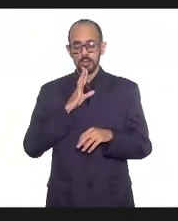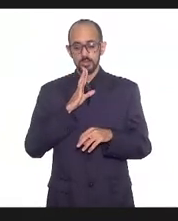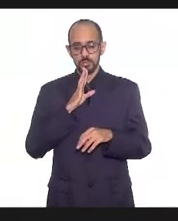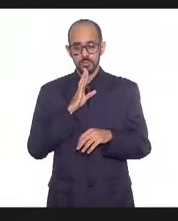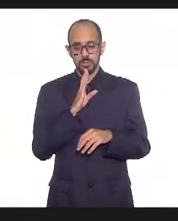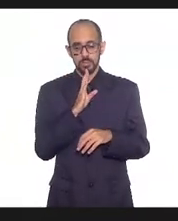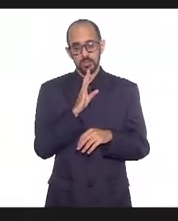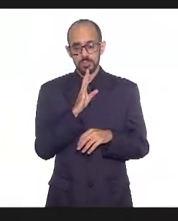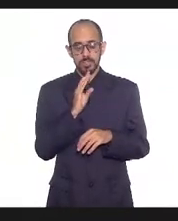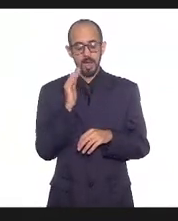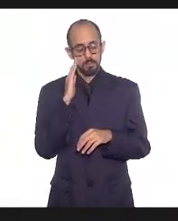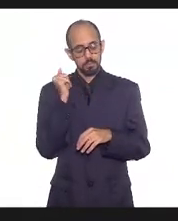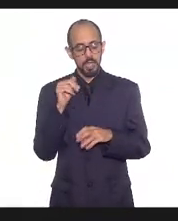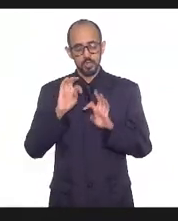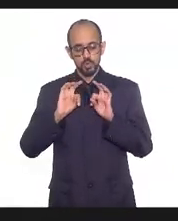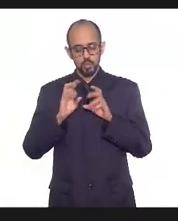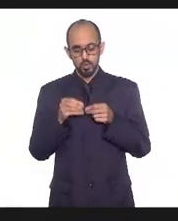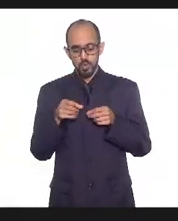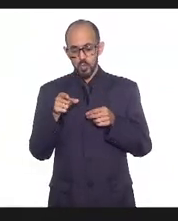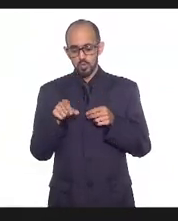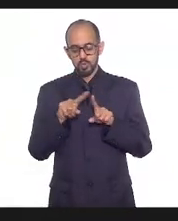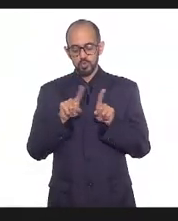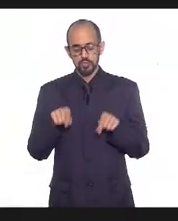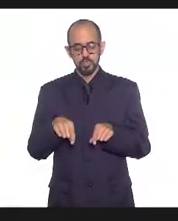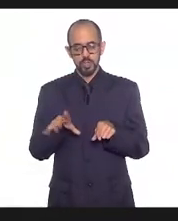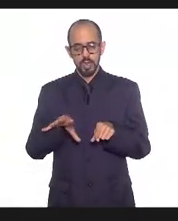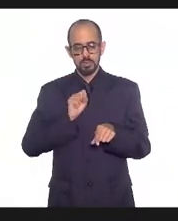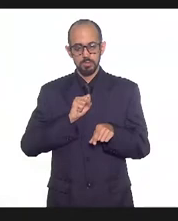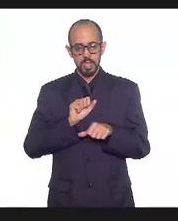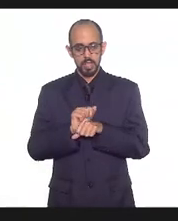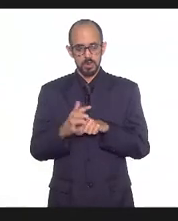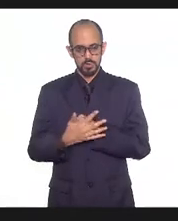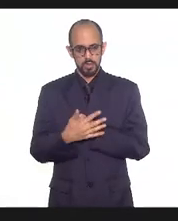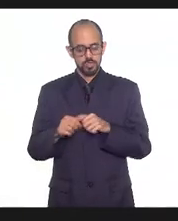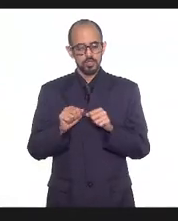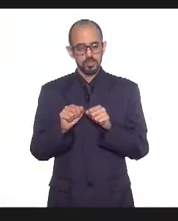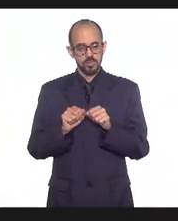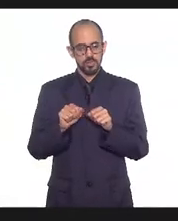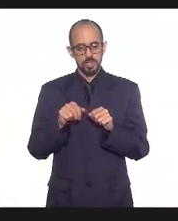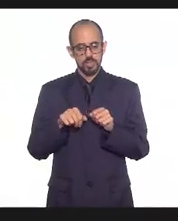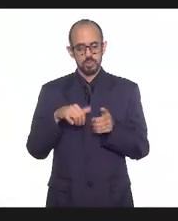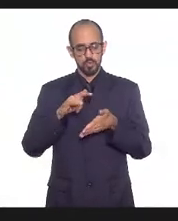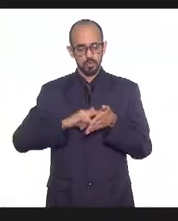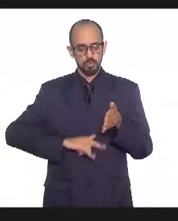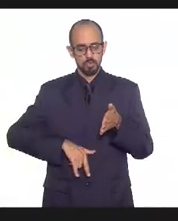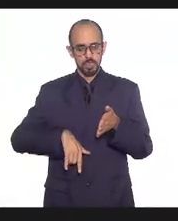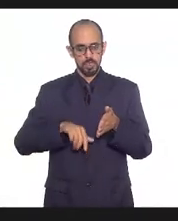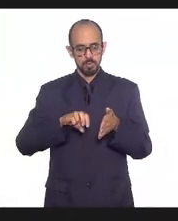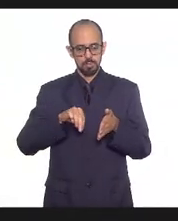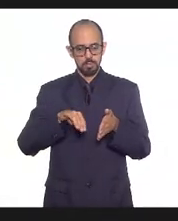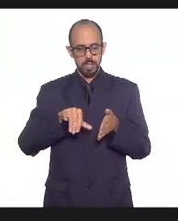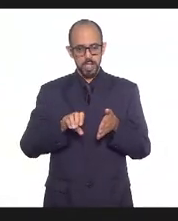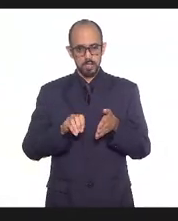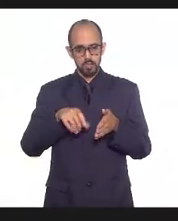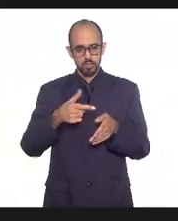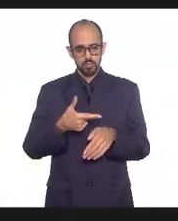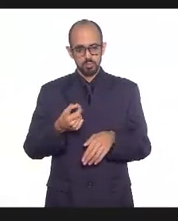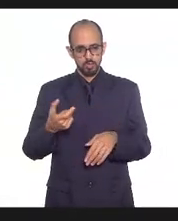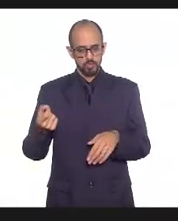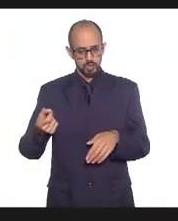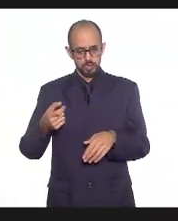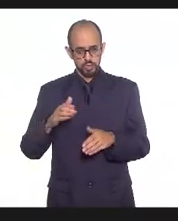adoecendo de covid então fizemos a nota técnica em maio de 2020 e a gente percebeu que realmente os municípios